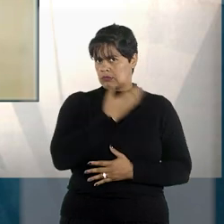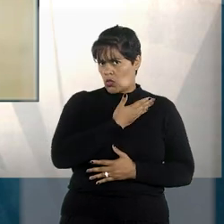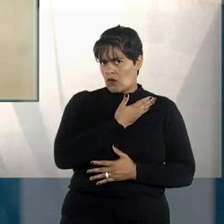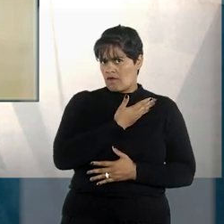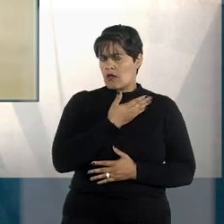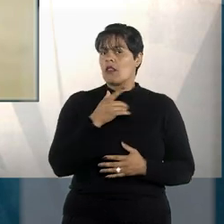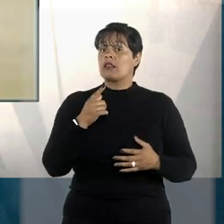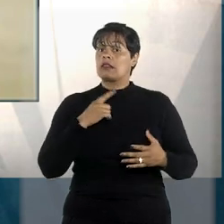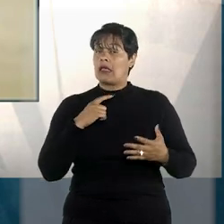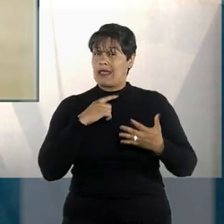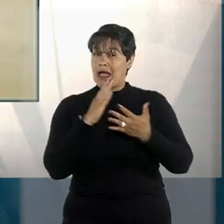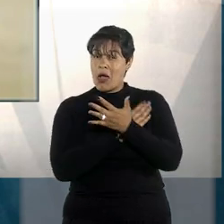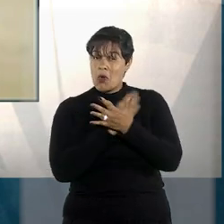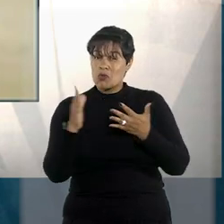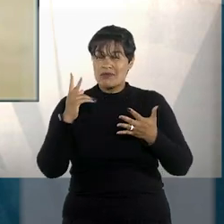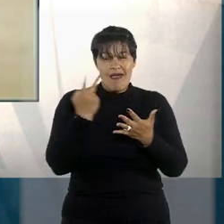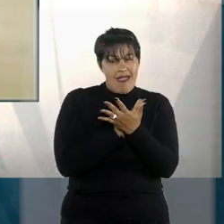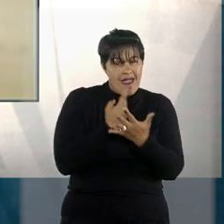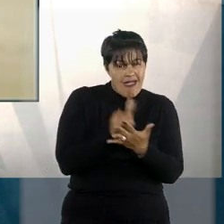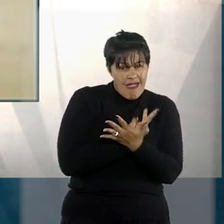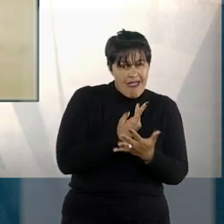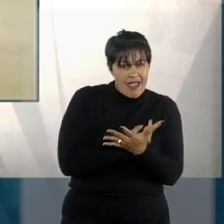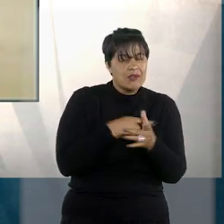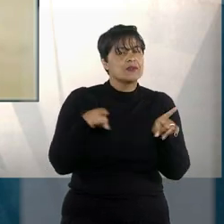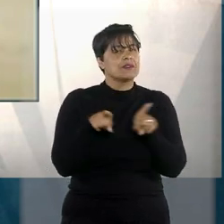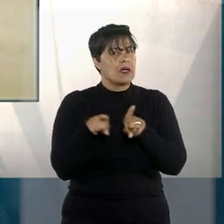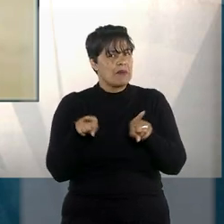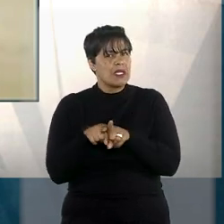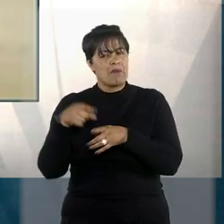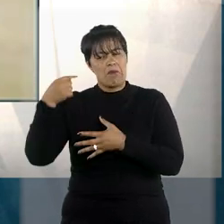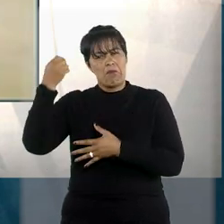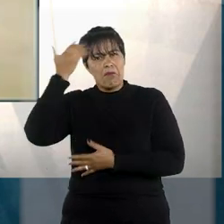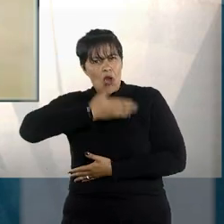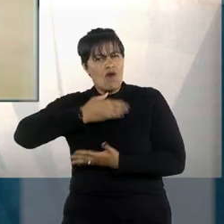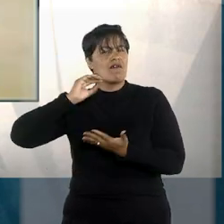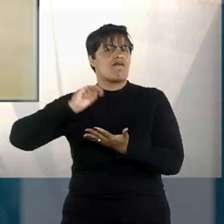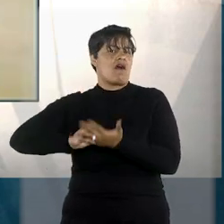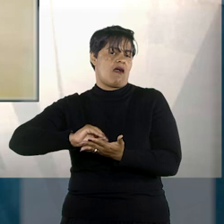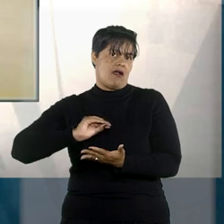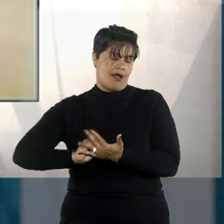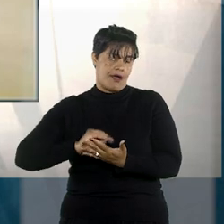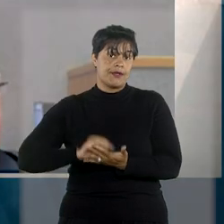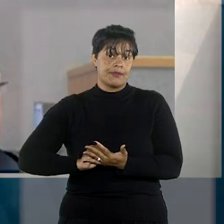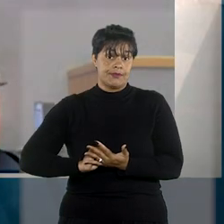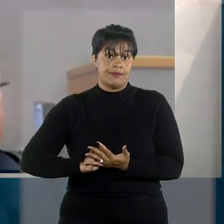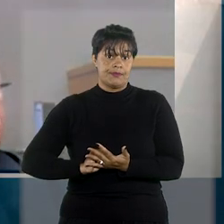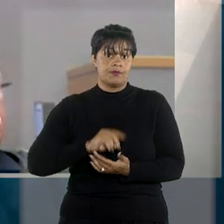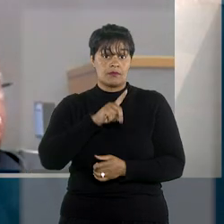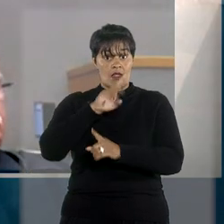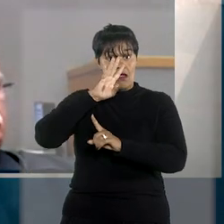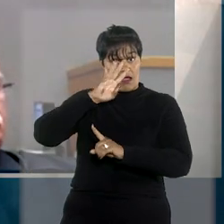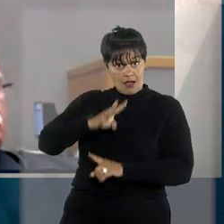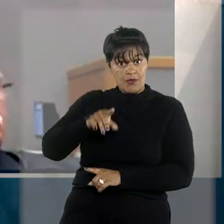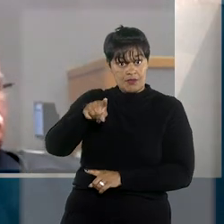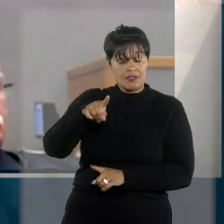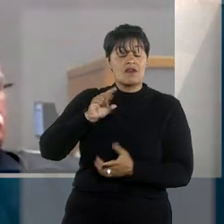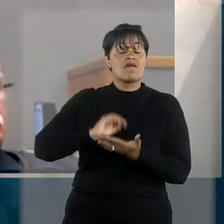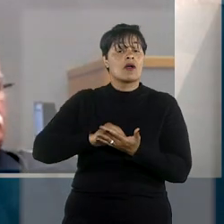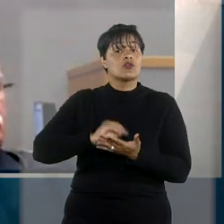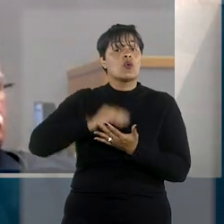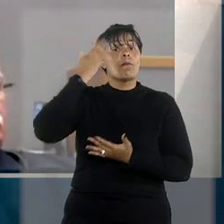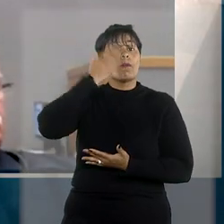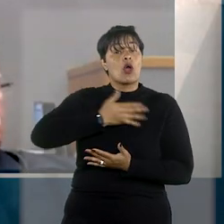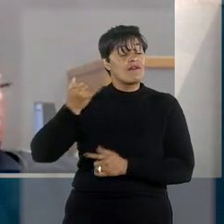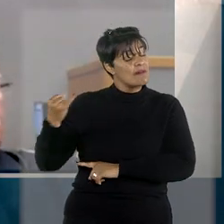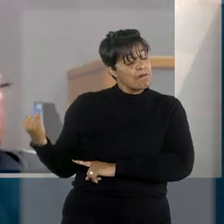irregularidades no reconhecimento, houve falha na produção de provas. A acusação teria deixado de produzir algumas provas de